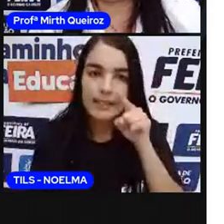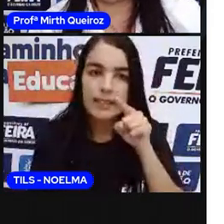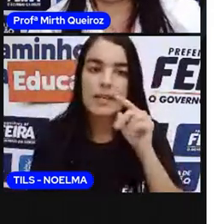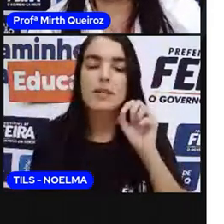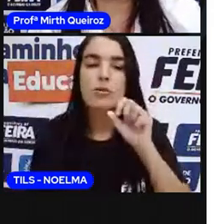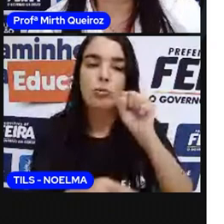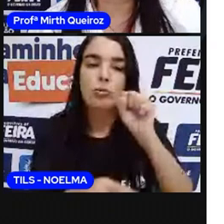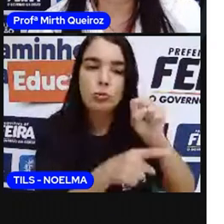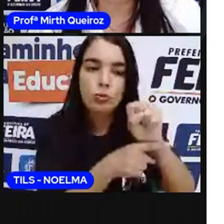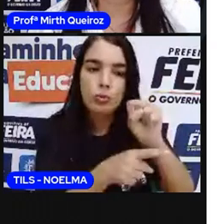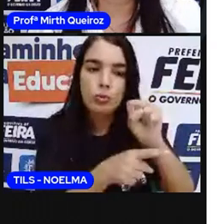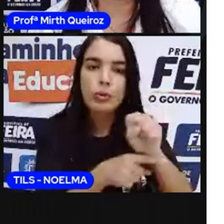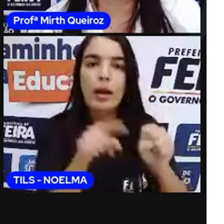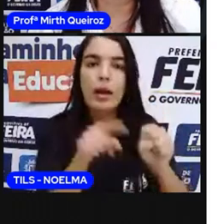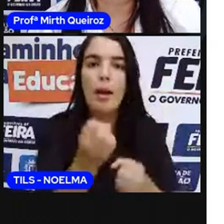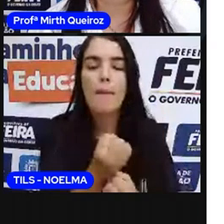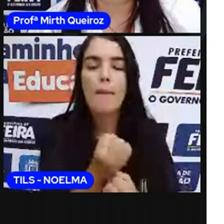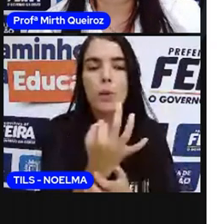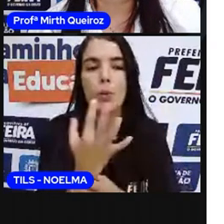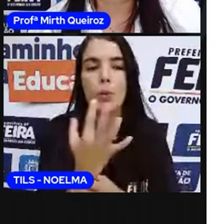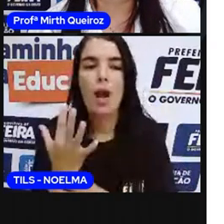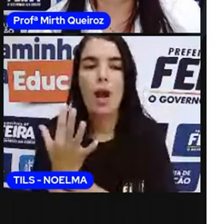substantivos encontram, assim, no plural.